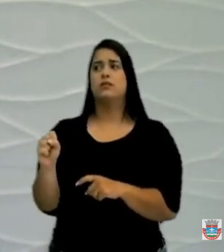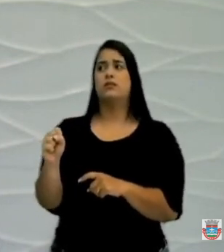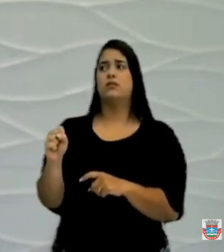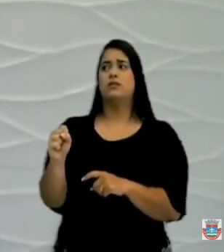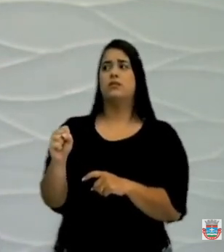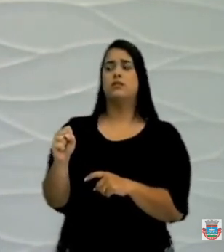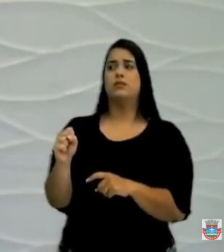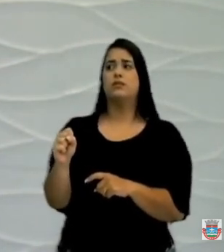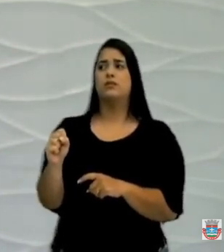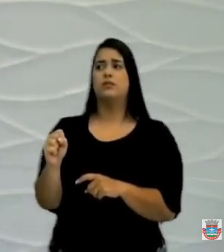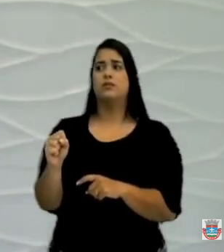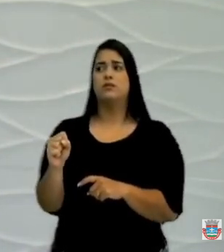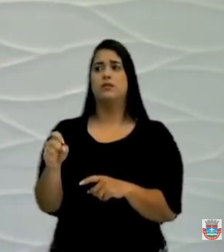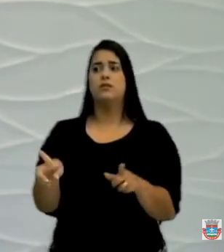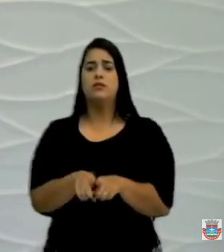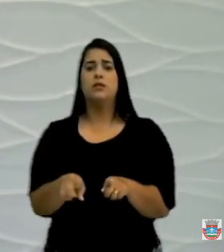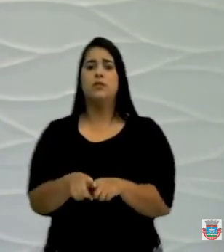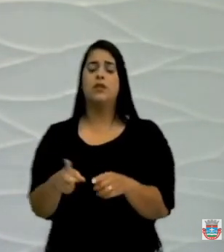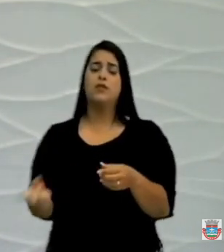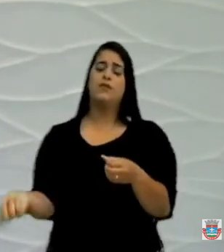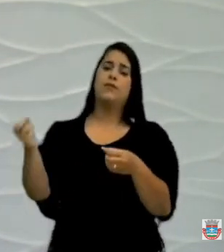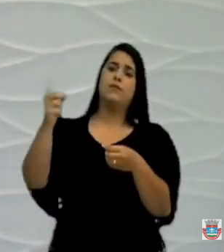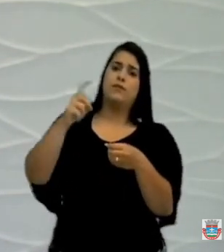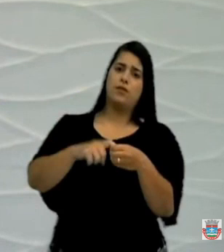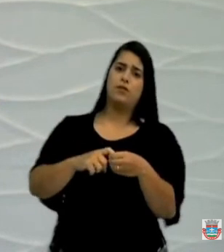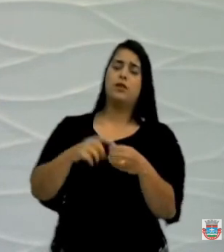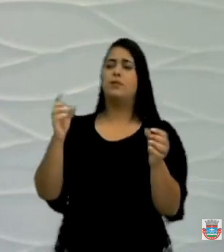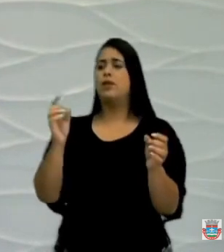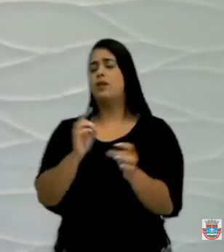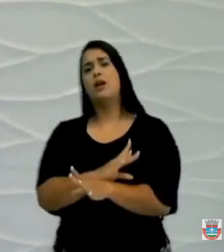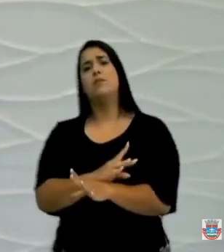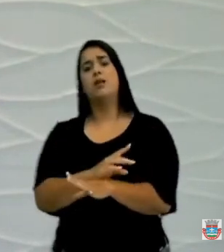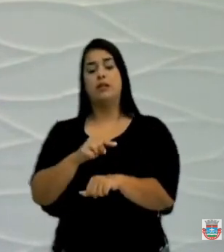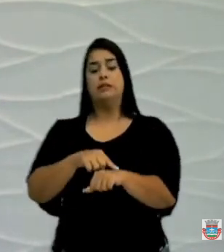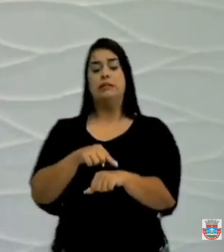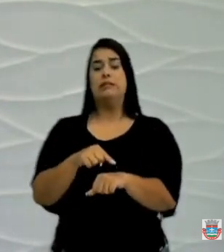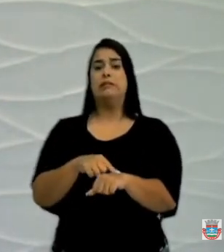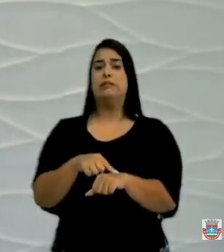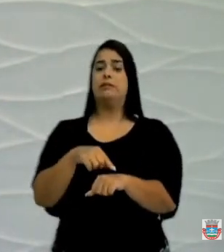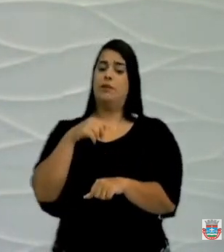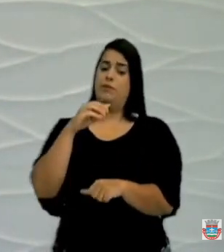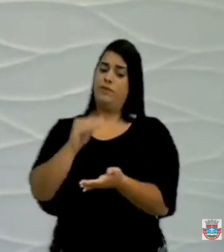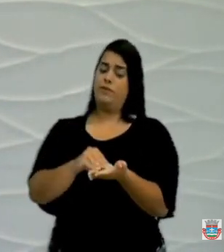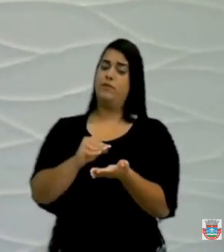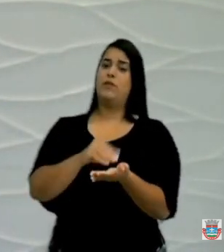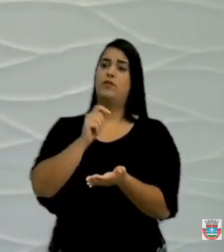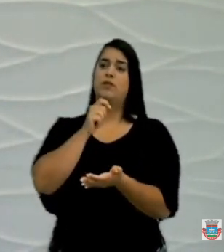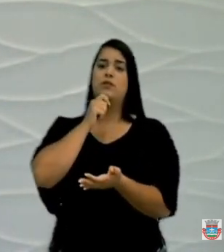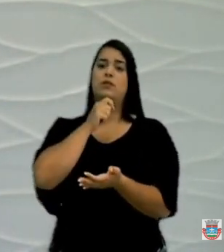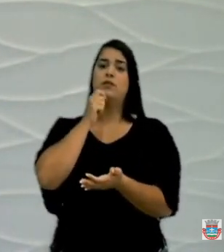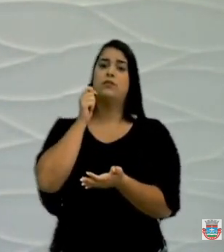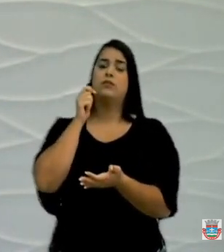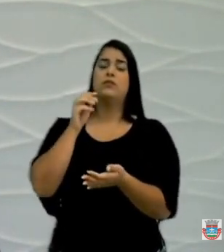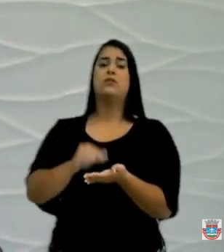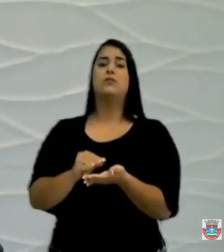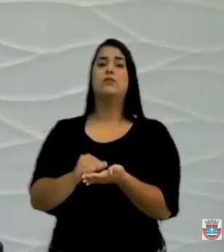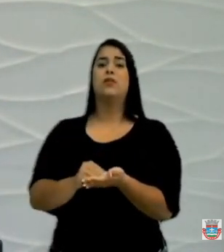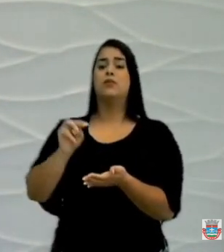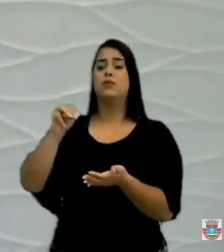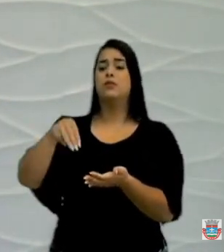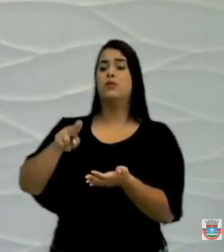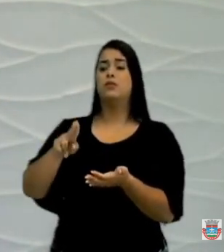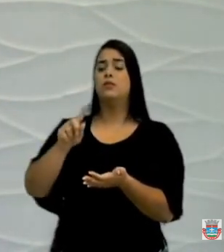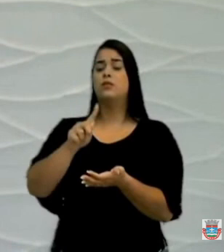E ainda vou voltar para concluir que não deu tempo de concluir. Falta a Muzelinha, falta a UNA, falta